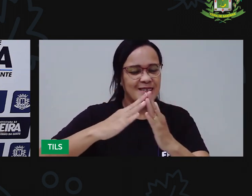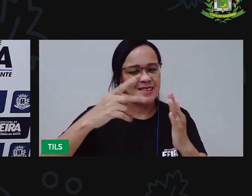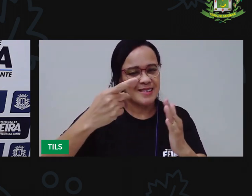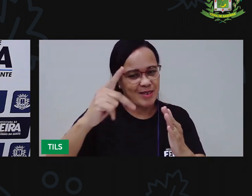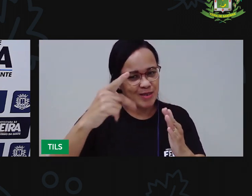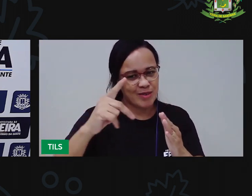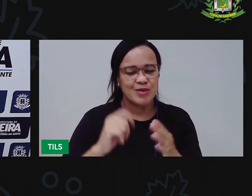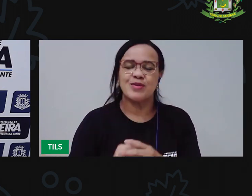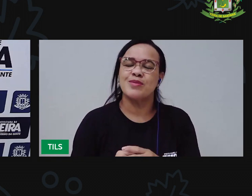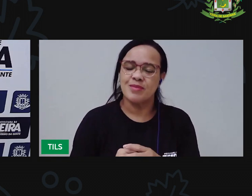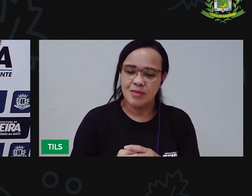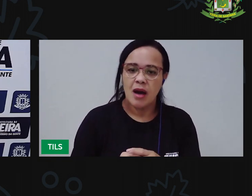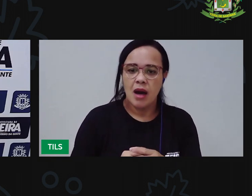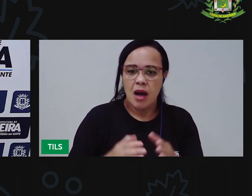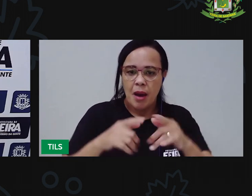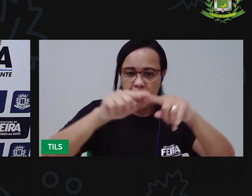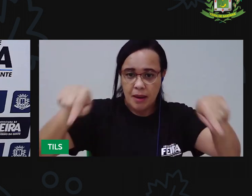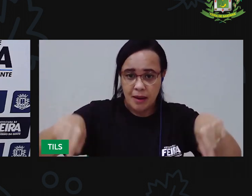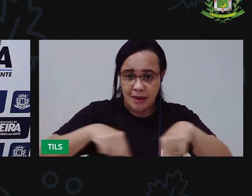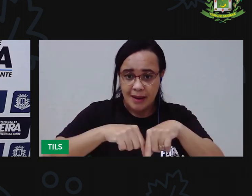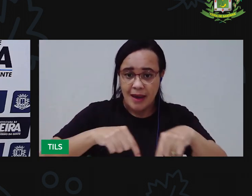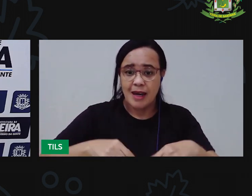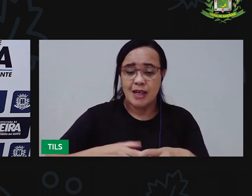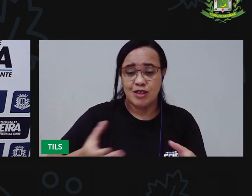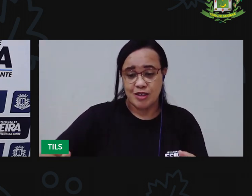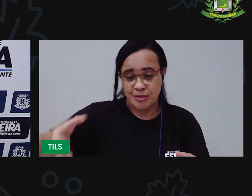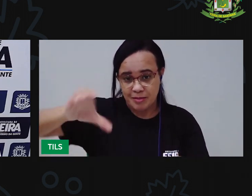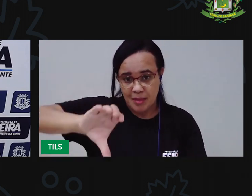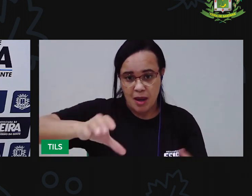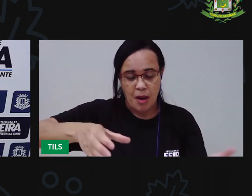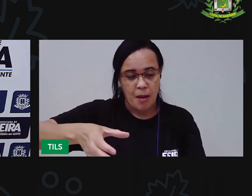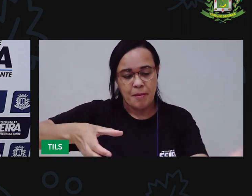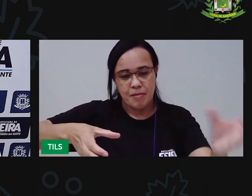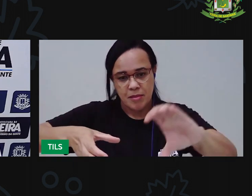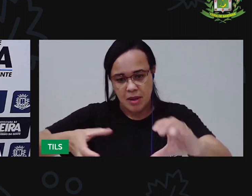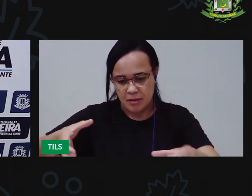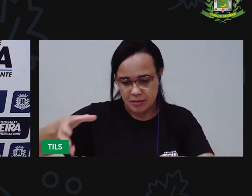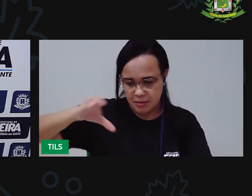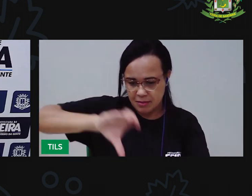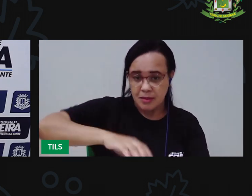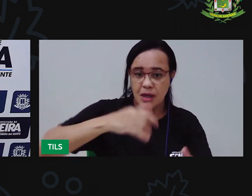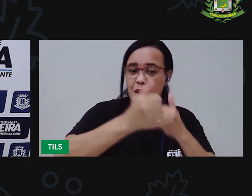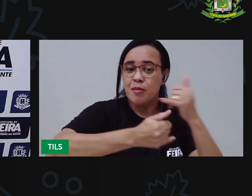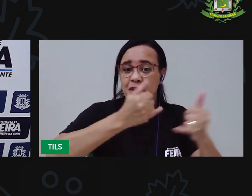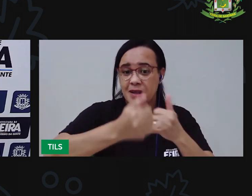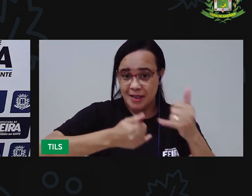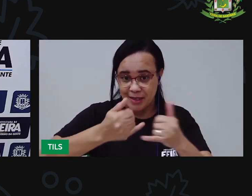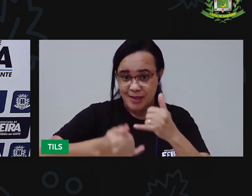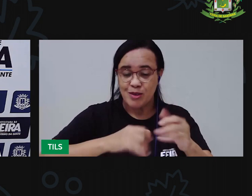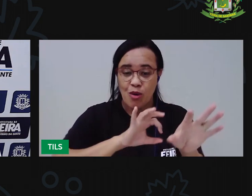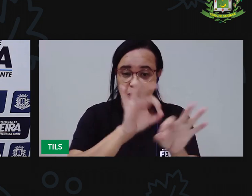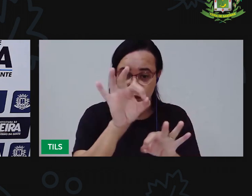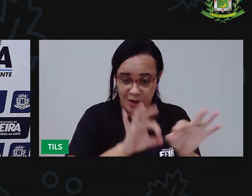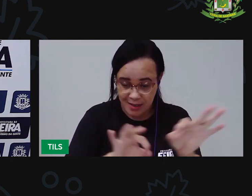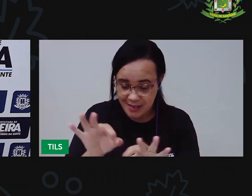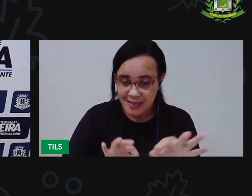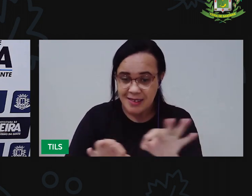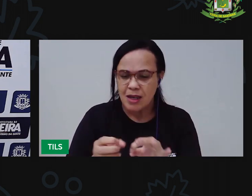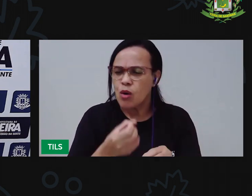recipiente, em uma caixa. E vai contando. Vai organizando, vai contando. Tá?